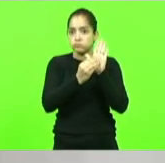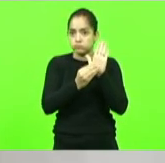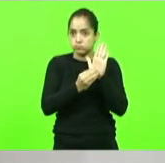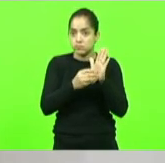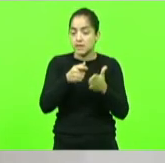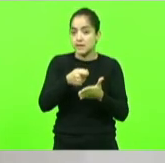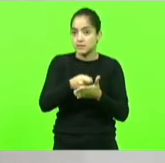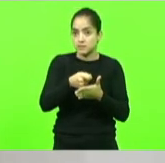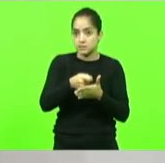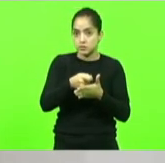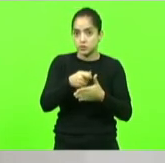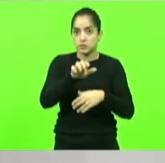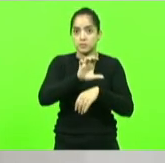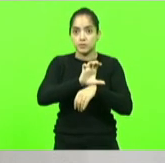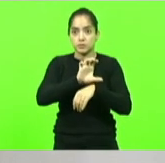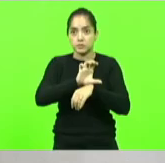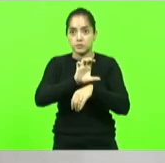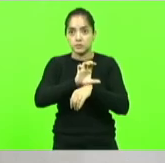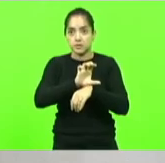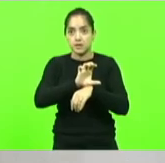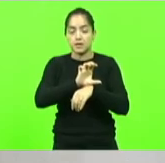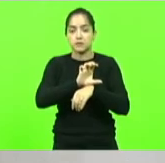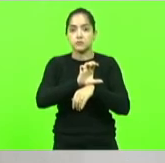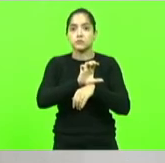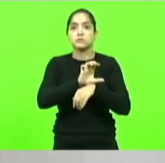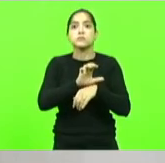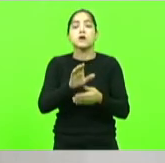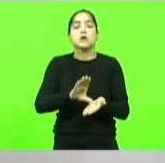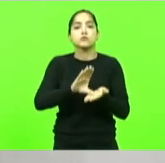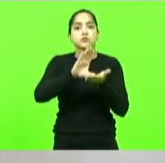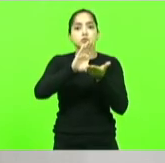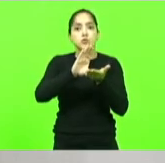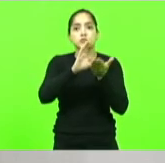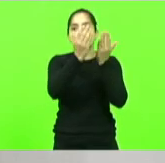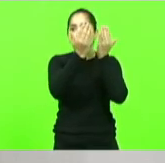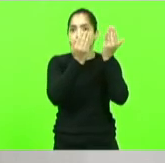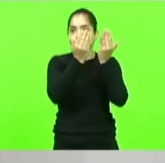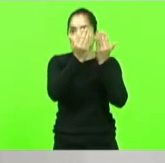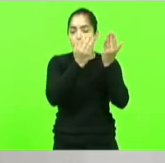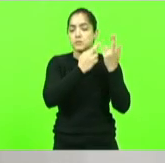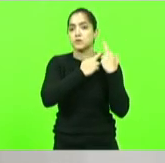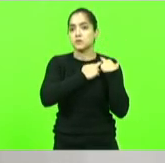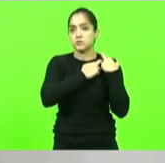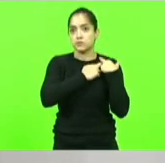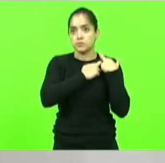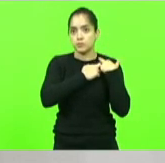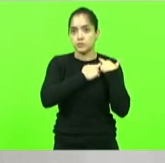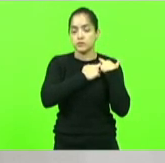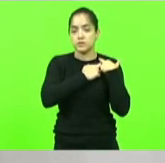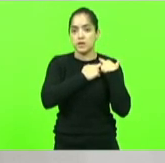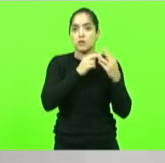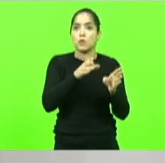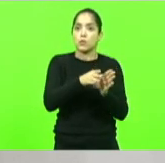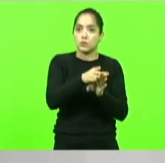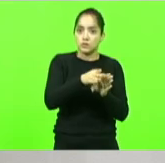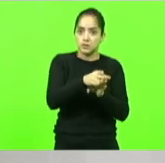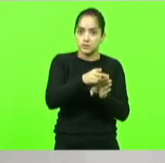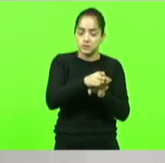Estado delegados aos conselhos de psicologia que são os responsáveis legais por orientar